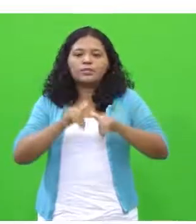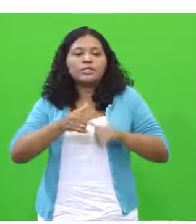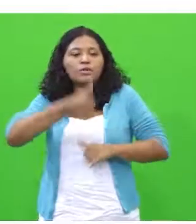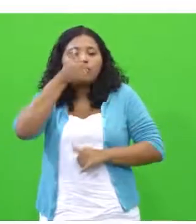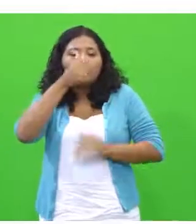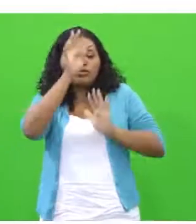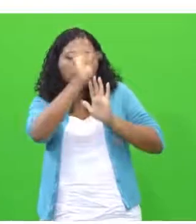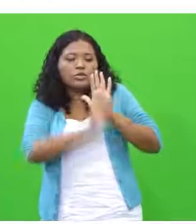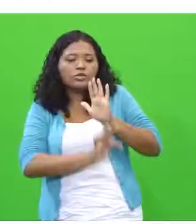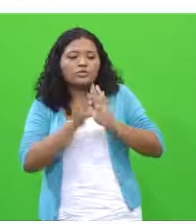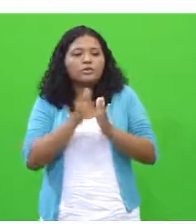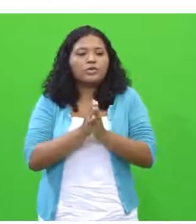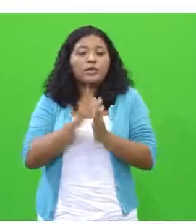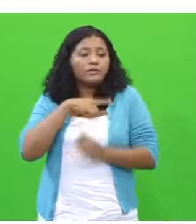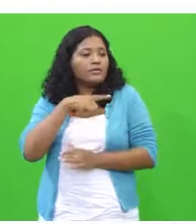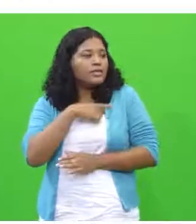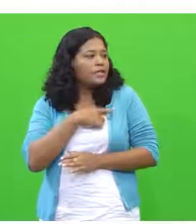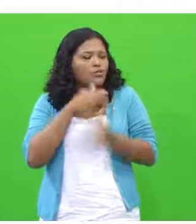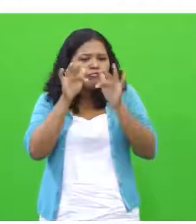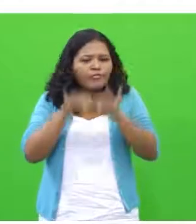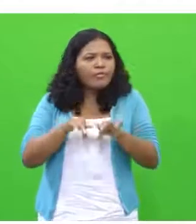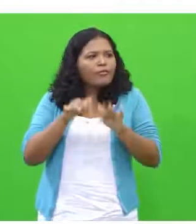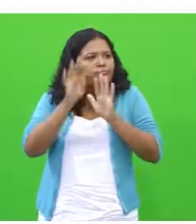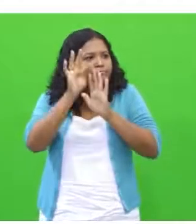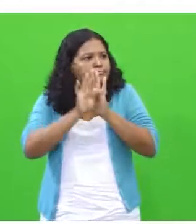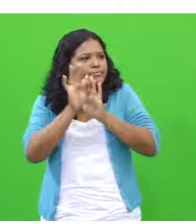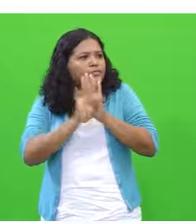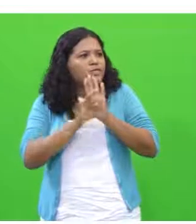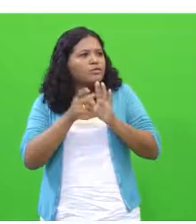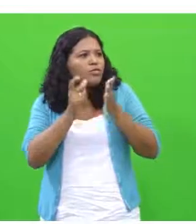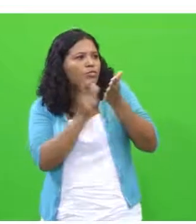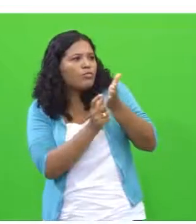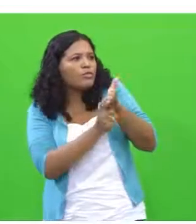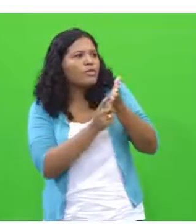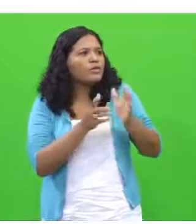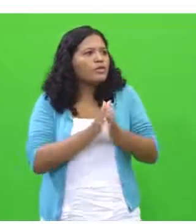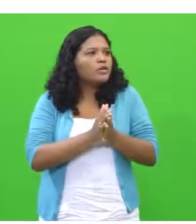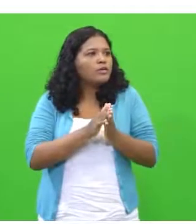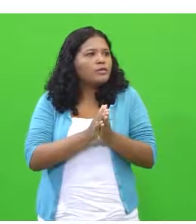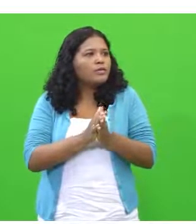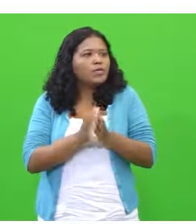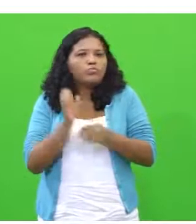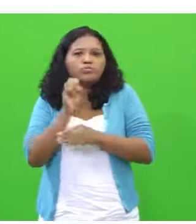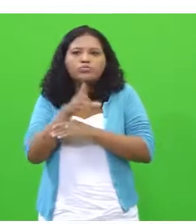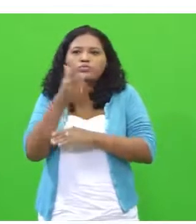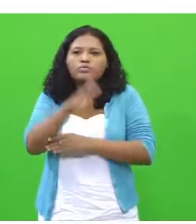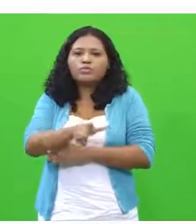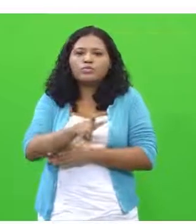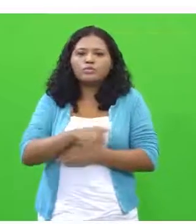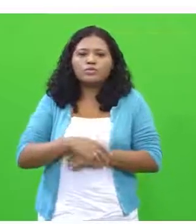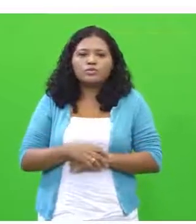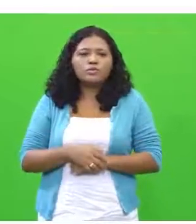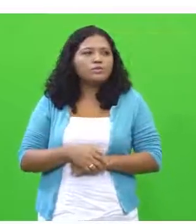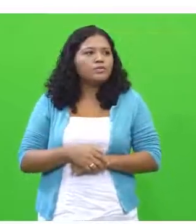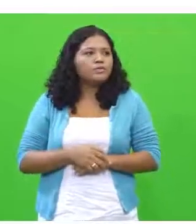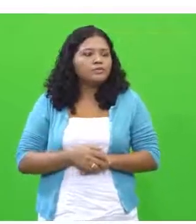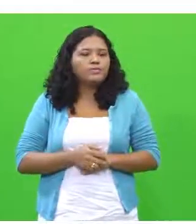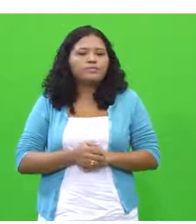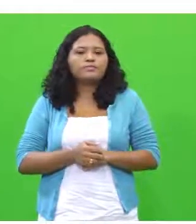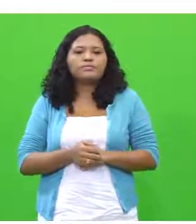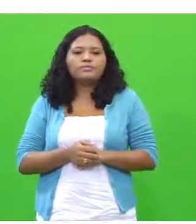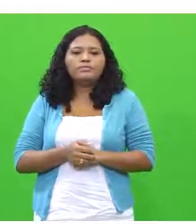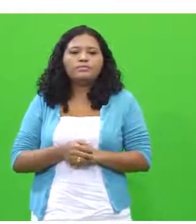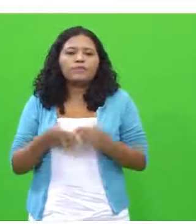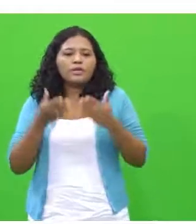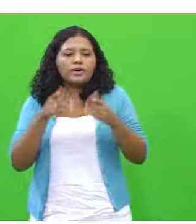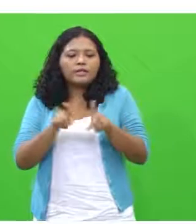tem uma continuação. Ah, tem um finalzinho ainda desse terceiro parágrafo? Hoje não, a próxima cartela. Além disso,